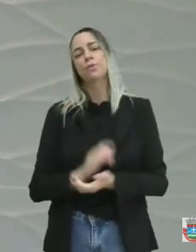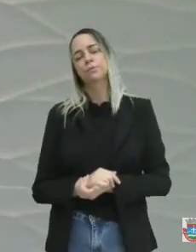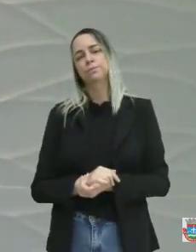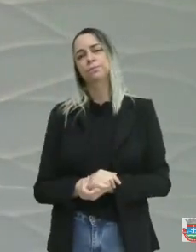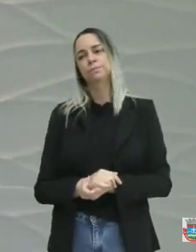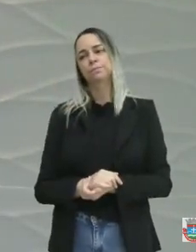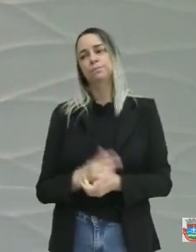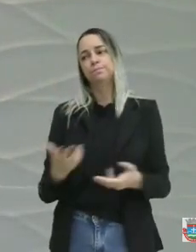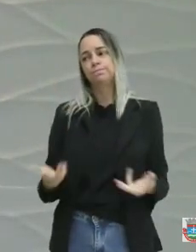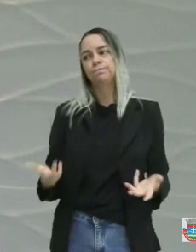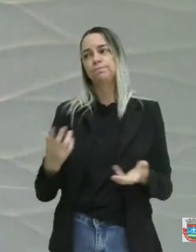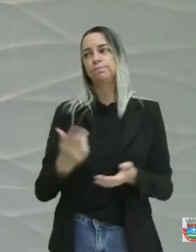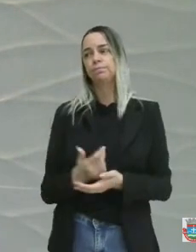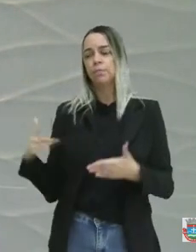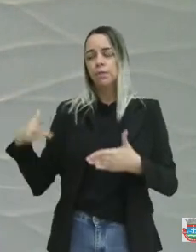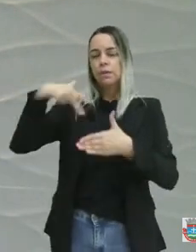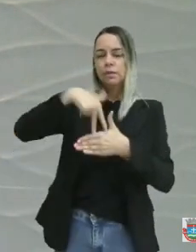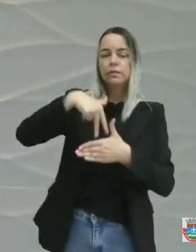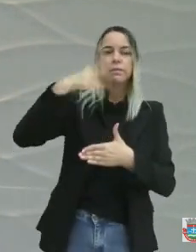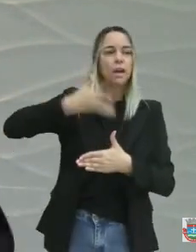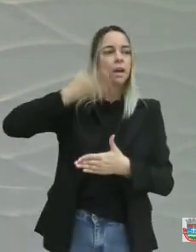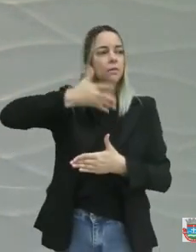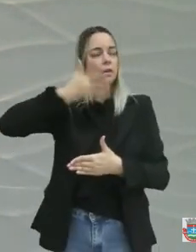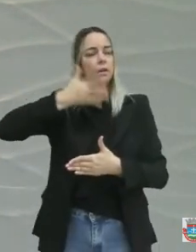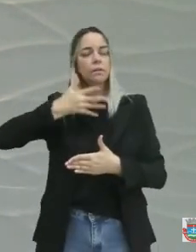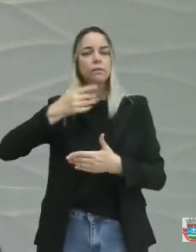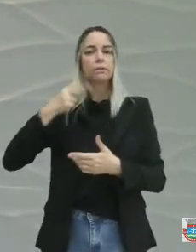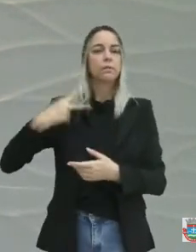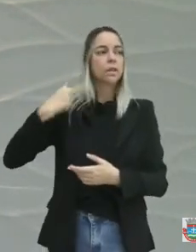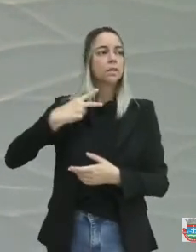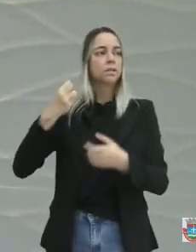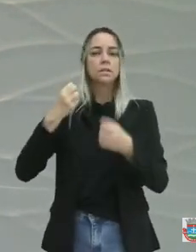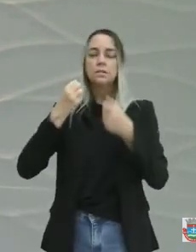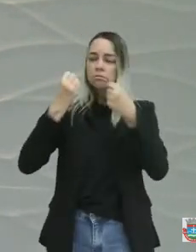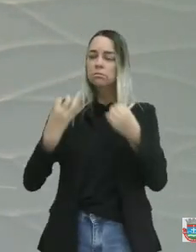Aí se vem para essa tribuna o vereador também dizer que era ação de terra.